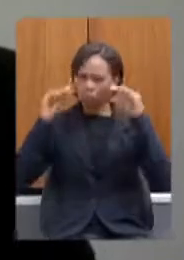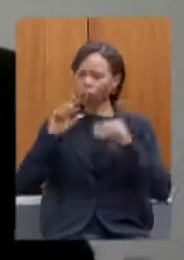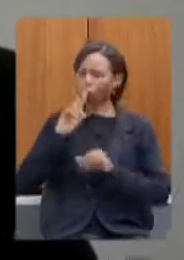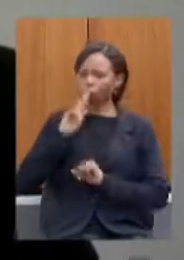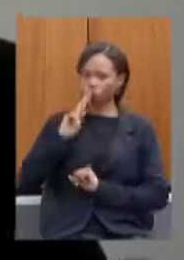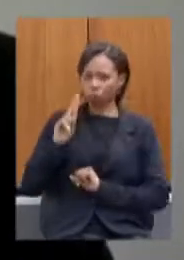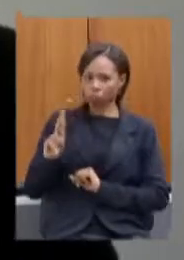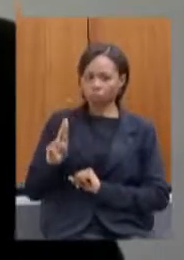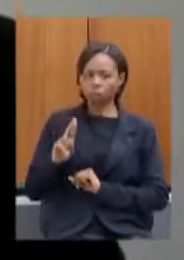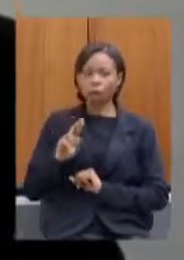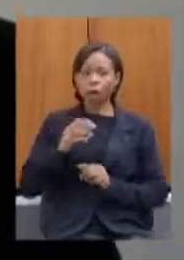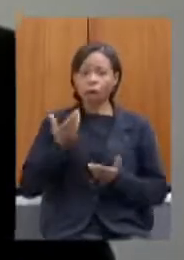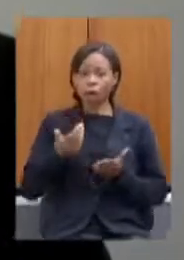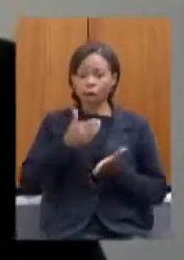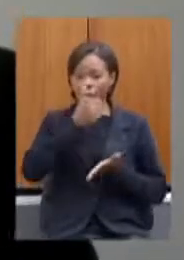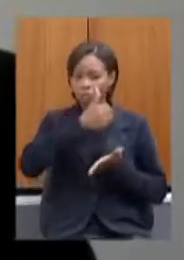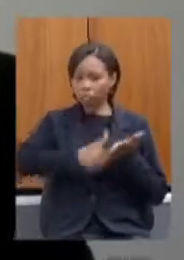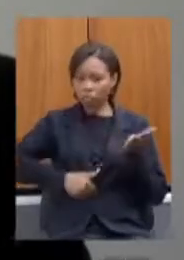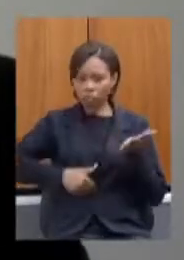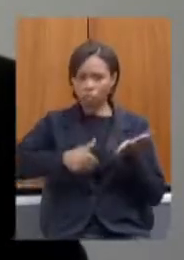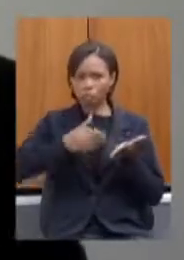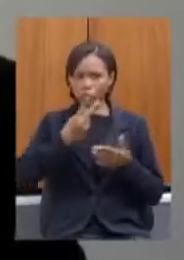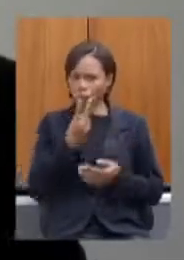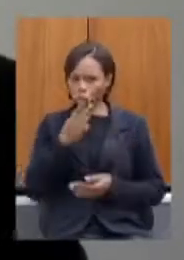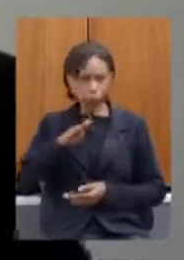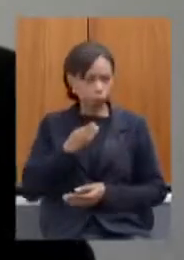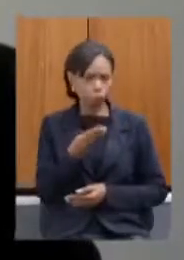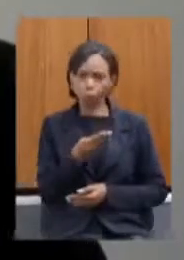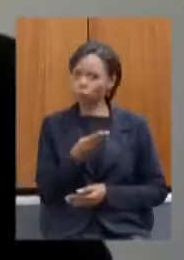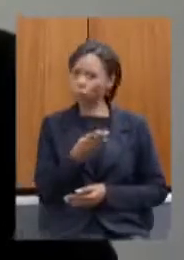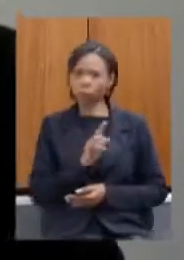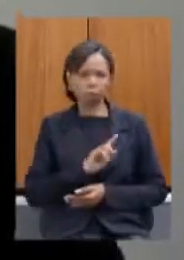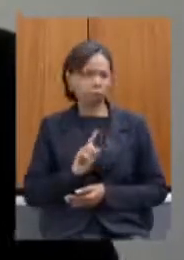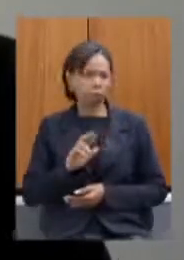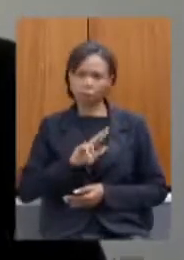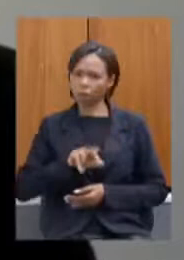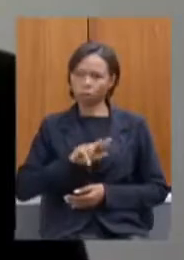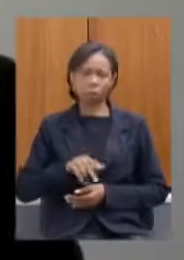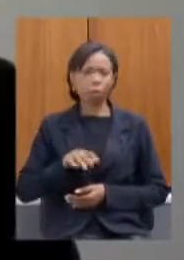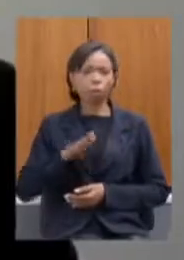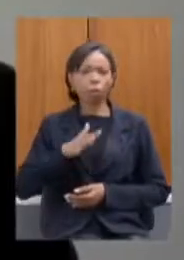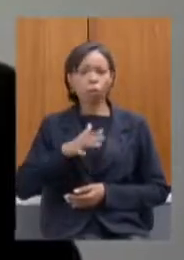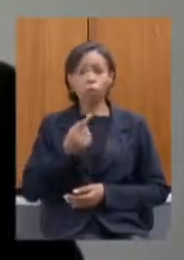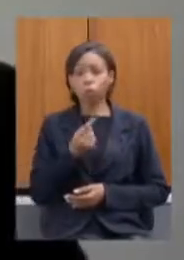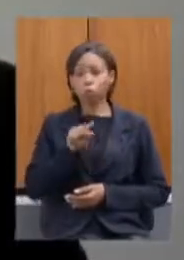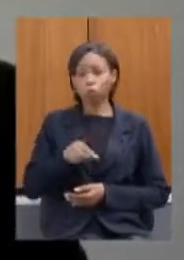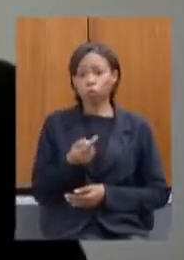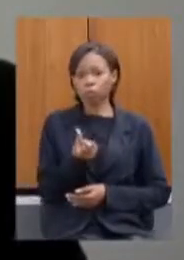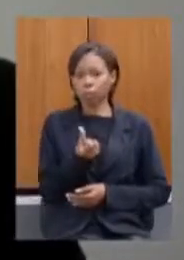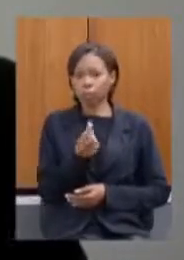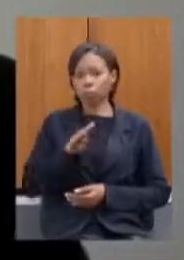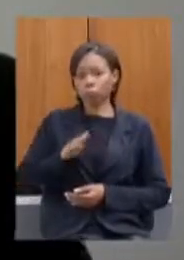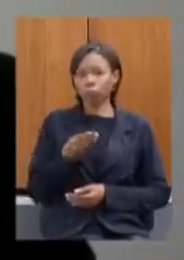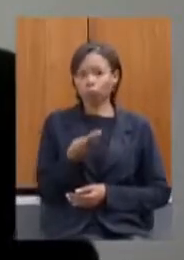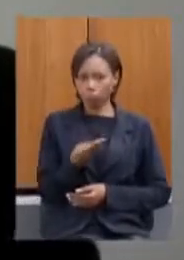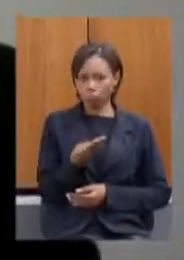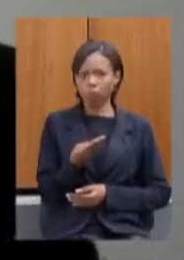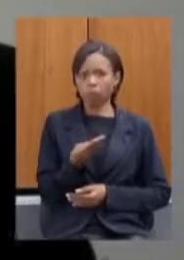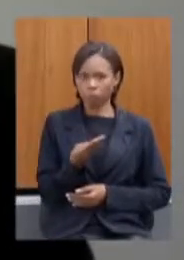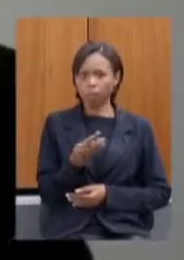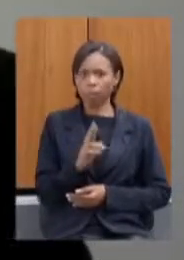a renúncia não foi de dois bilhões a prevista é de 1,6 bilhão de reais e essa renúncia ela é